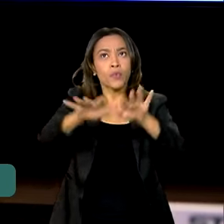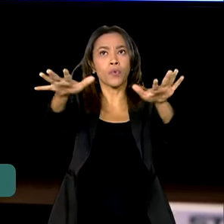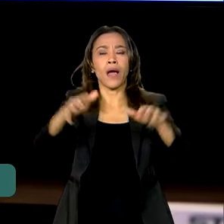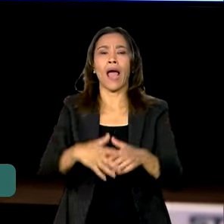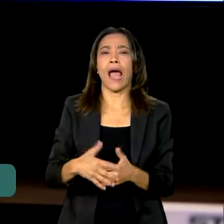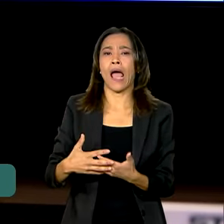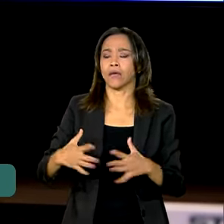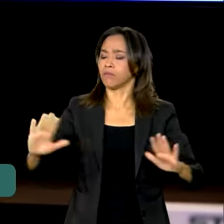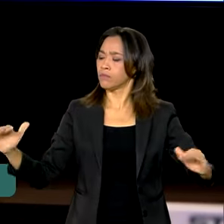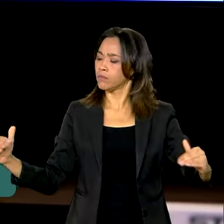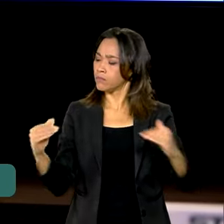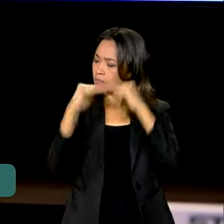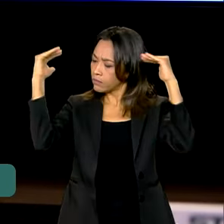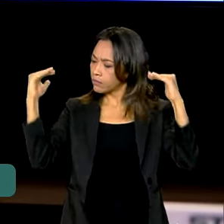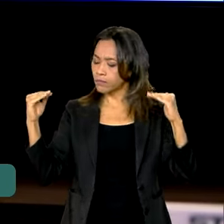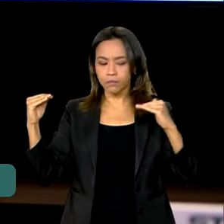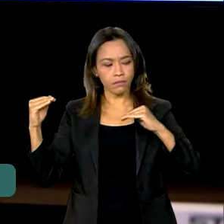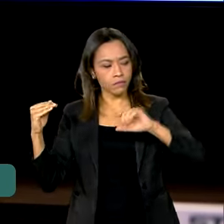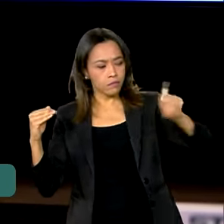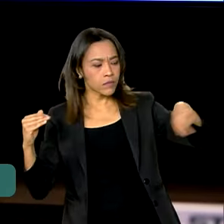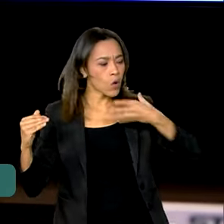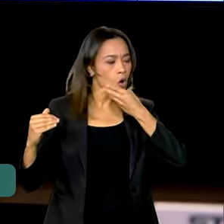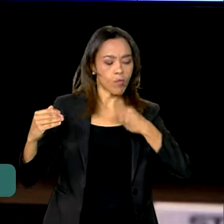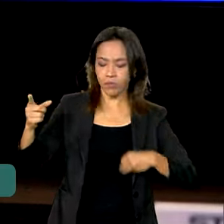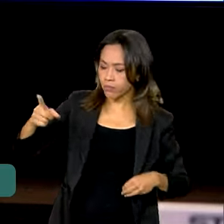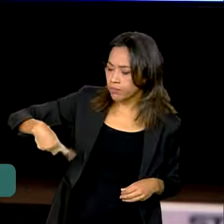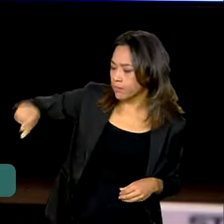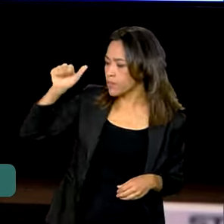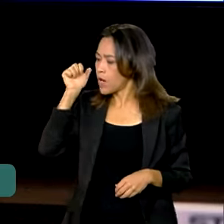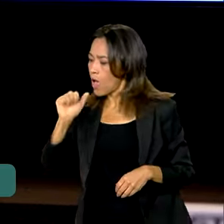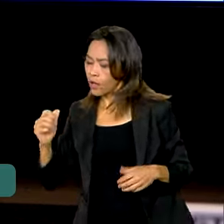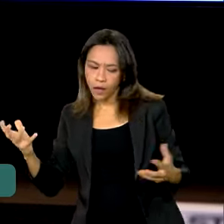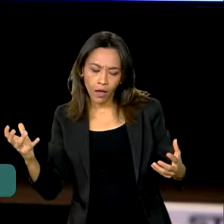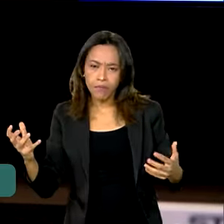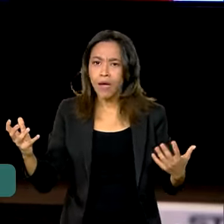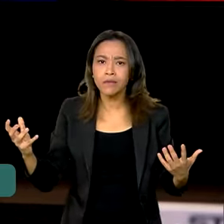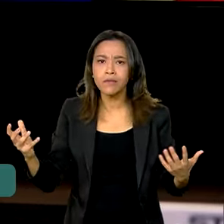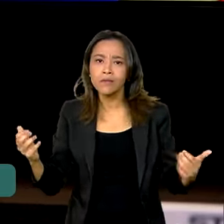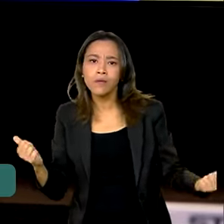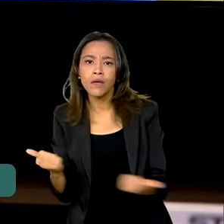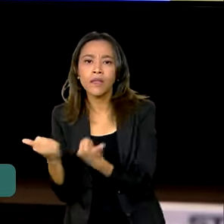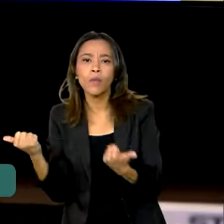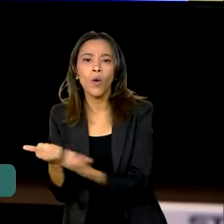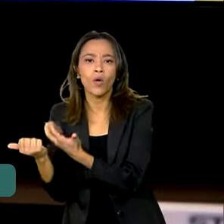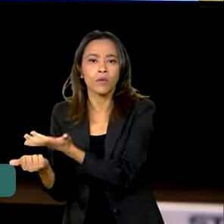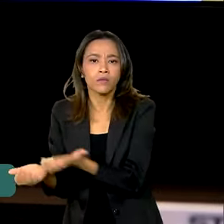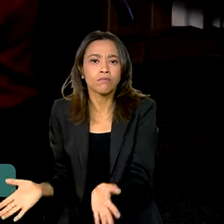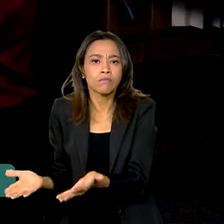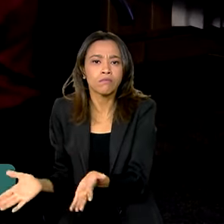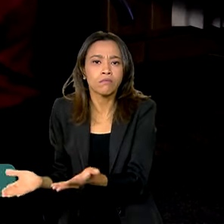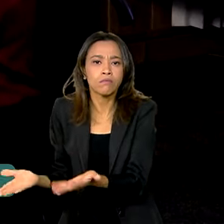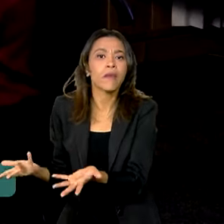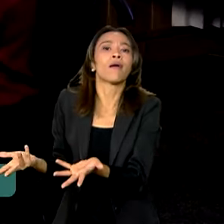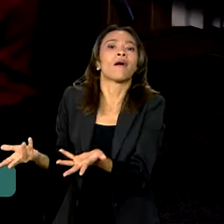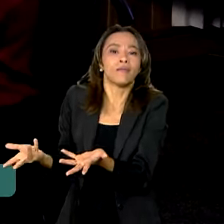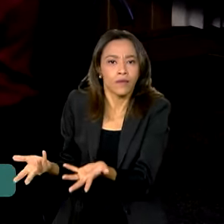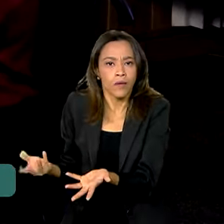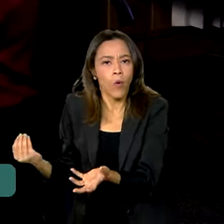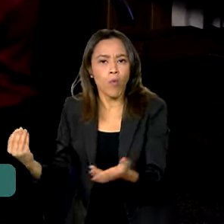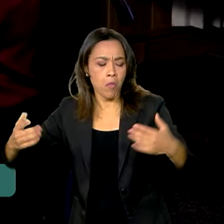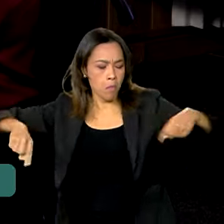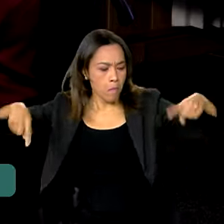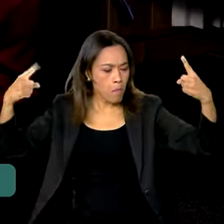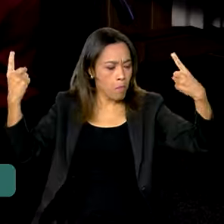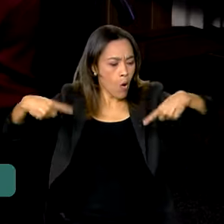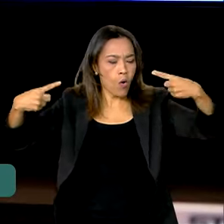paridade, que quer o fortalecimento do futebol feminino sem que não tiver ação nenhuma em relação a isso. Como é que você vai competir